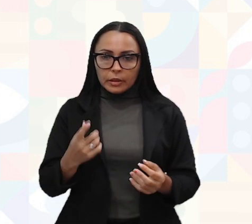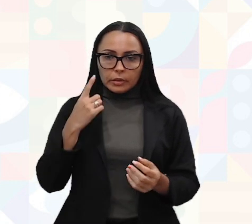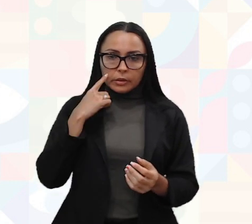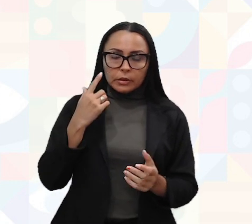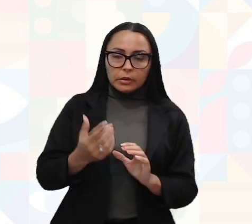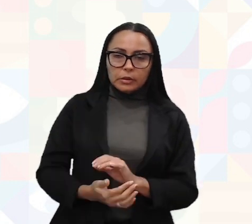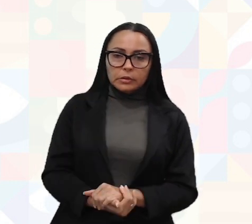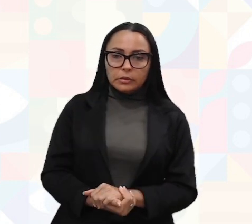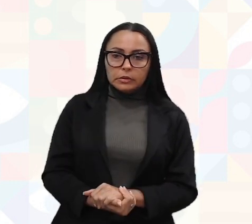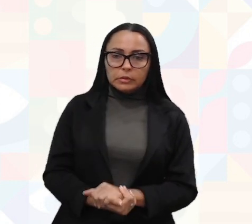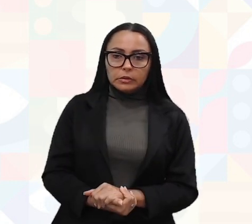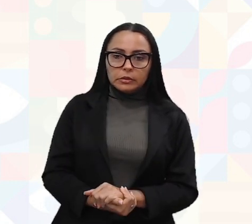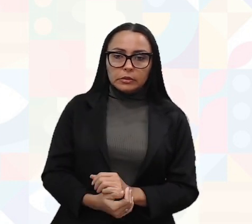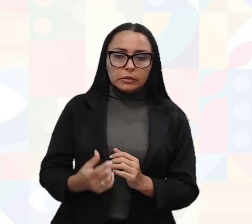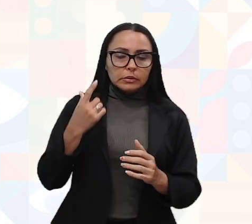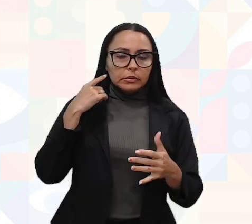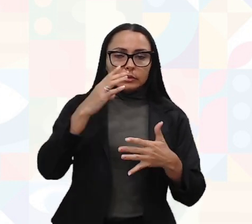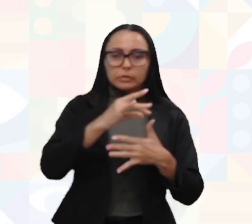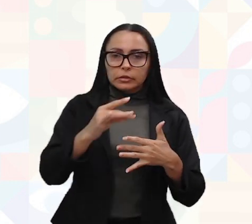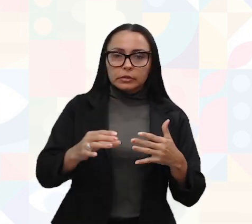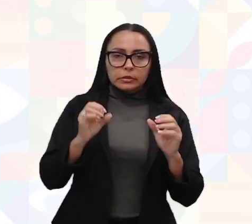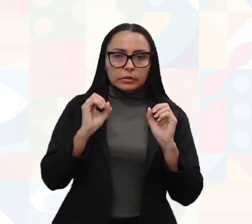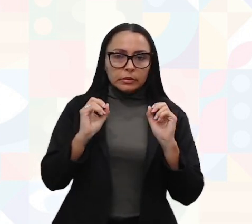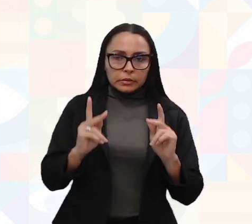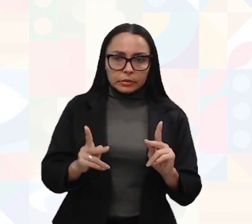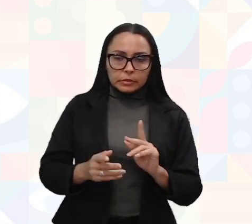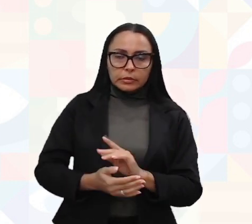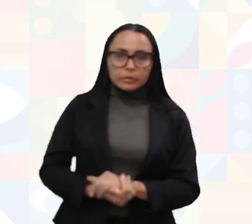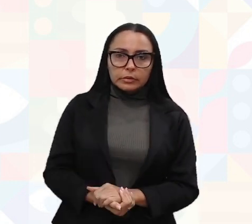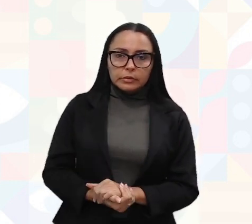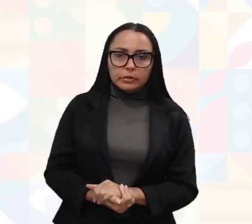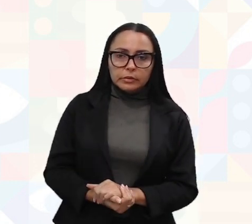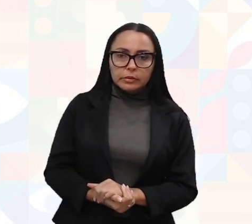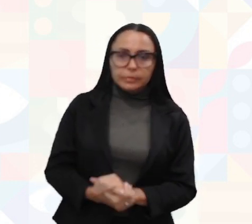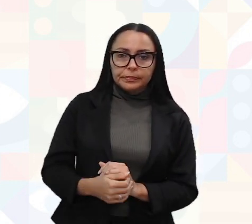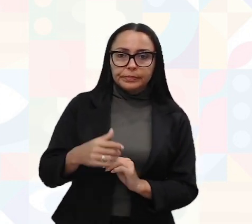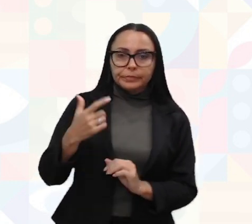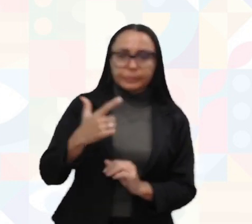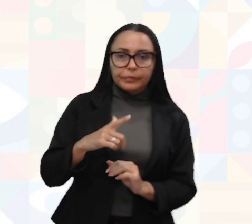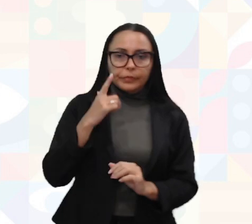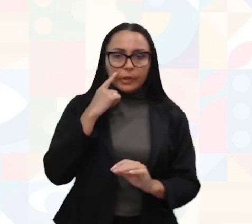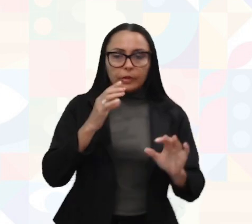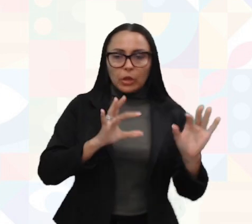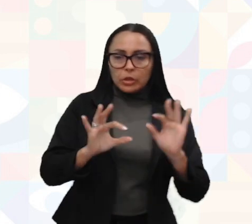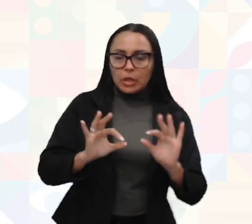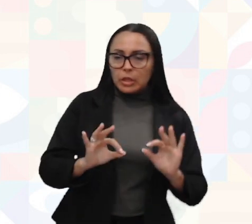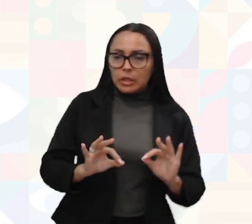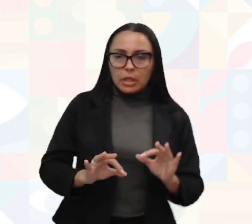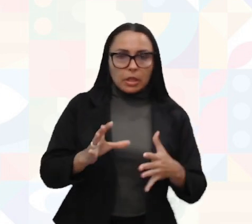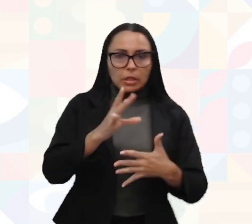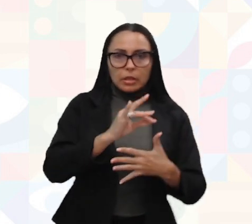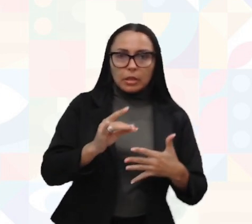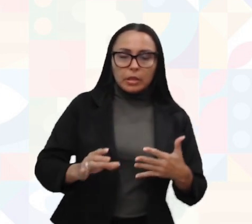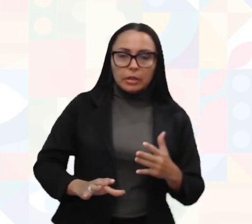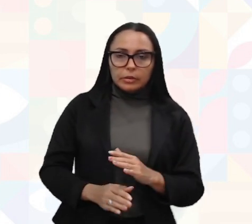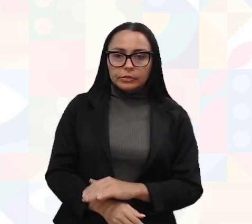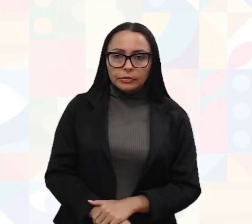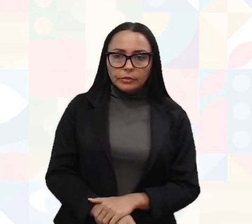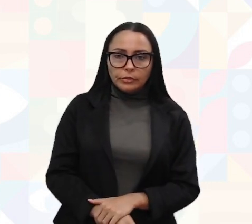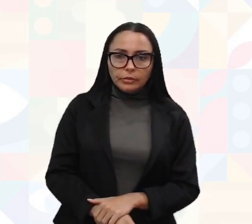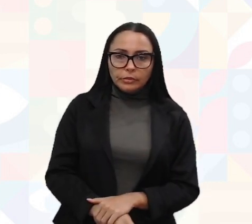mas não é detalhado, ok? Então a gente não tem que estar fazendo nada extremamente detalhado nessa consultoria.